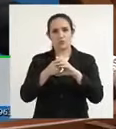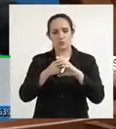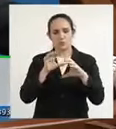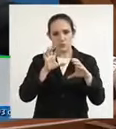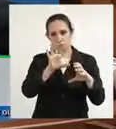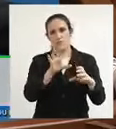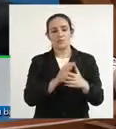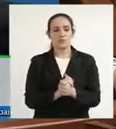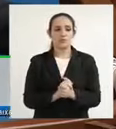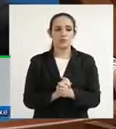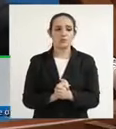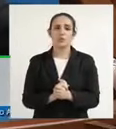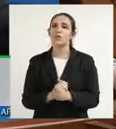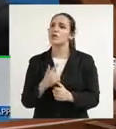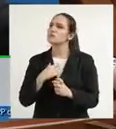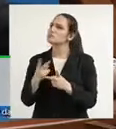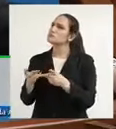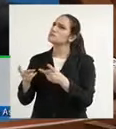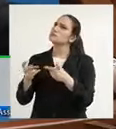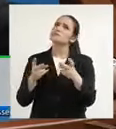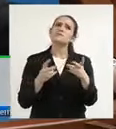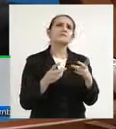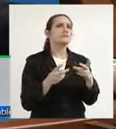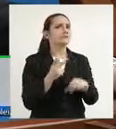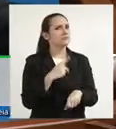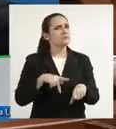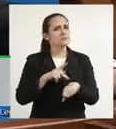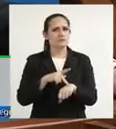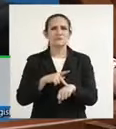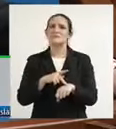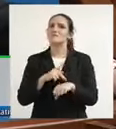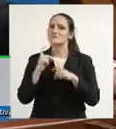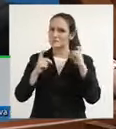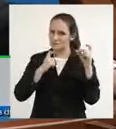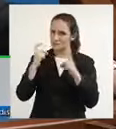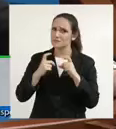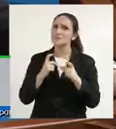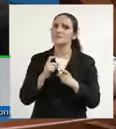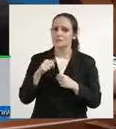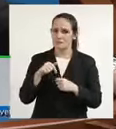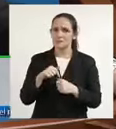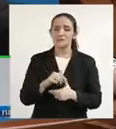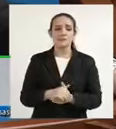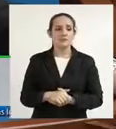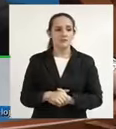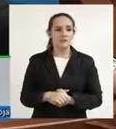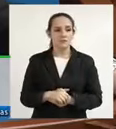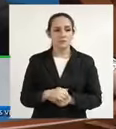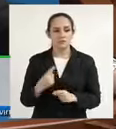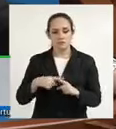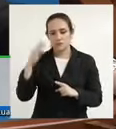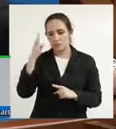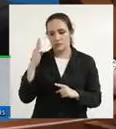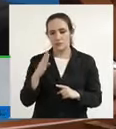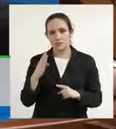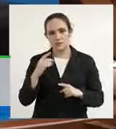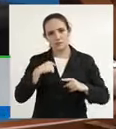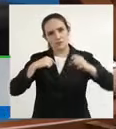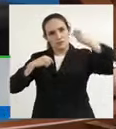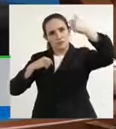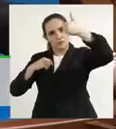o que realmente está acontecendo no país é um cenário muito preocupante o Brasil hoje está entre os oito